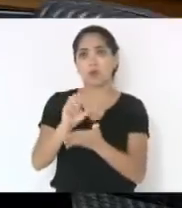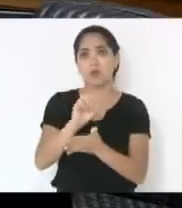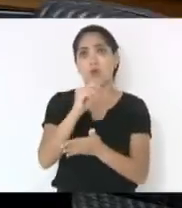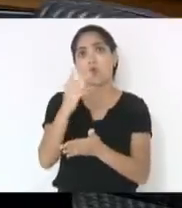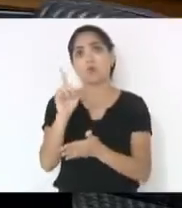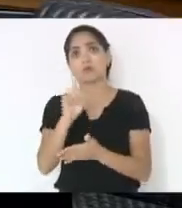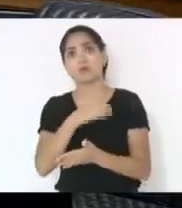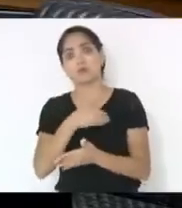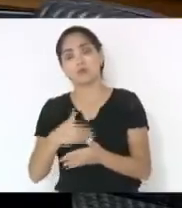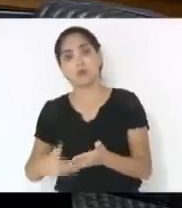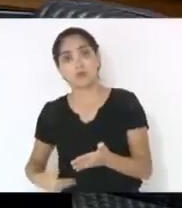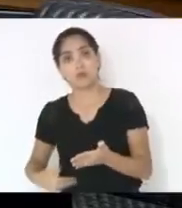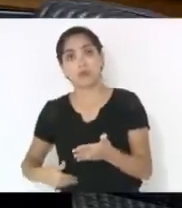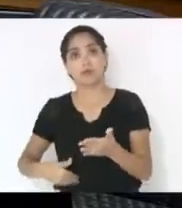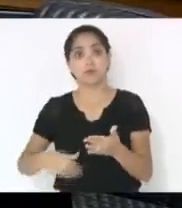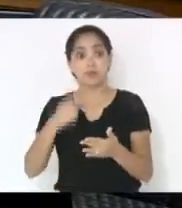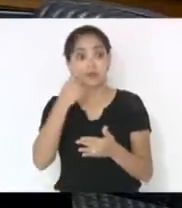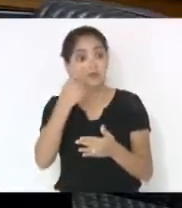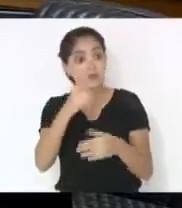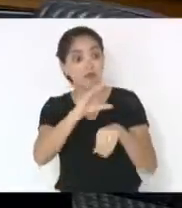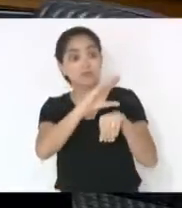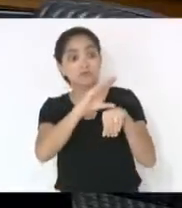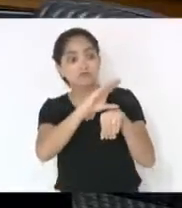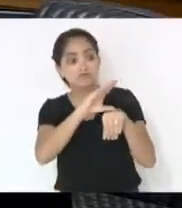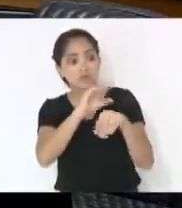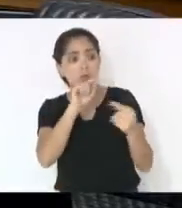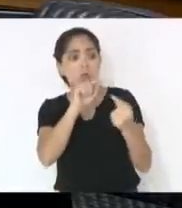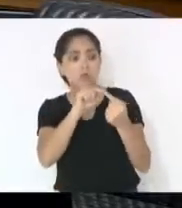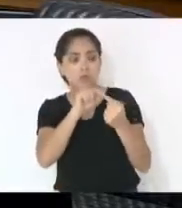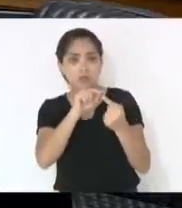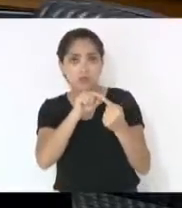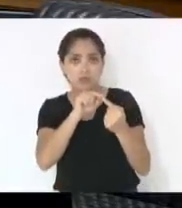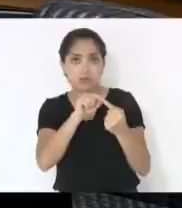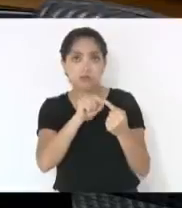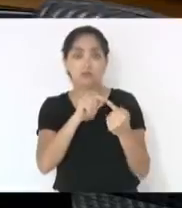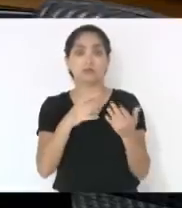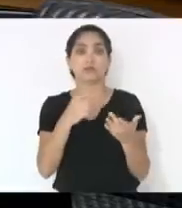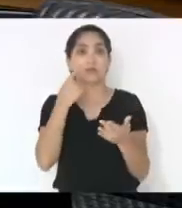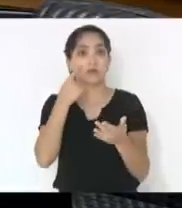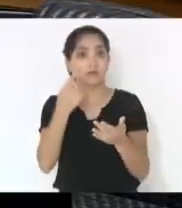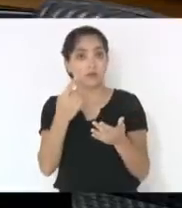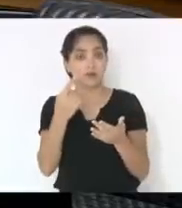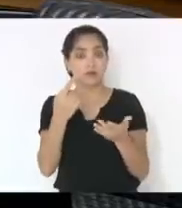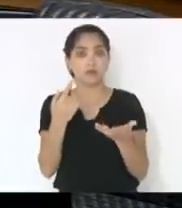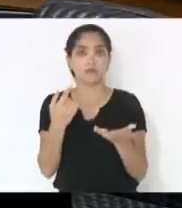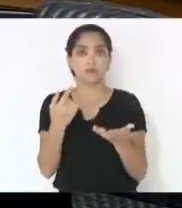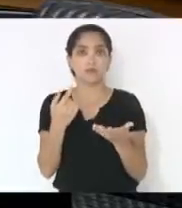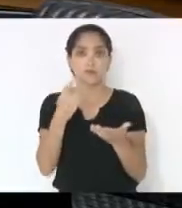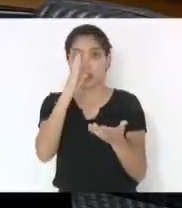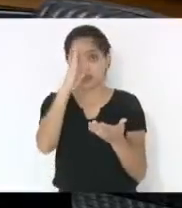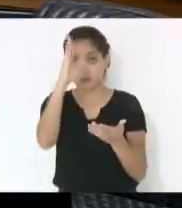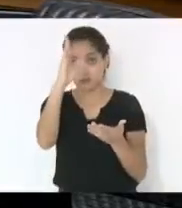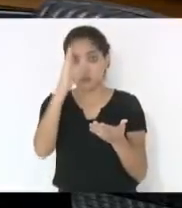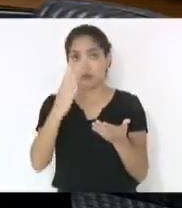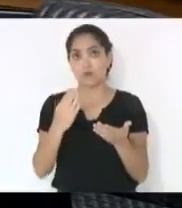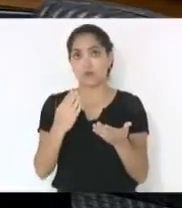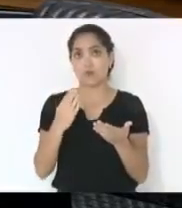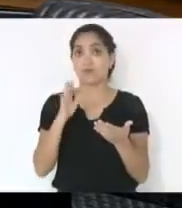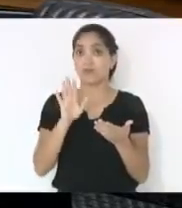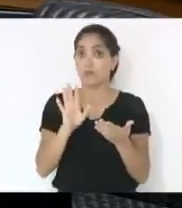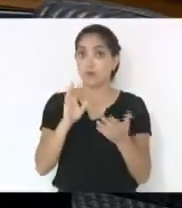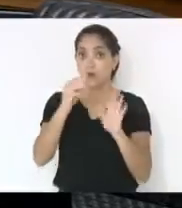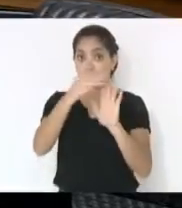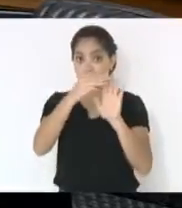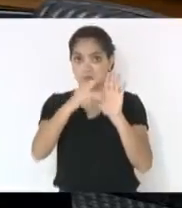Constituição, com o livrinho, como dizia o general Dutra. E essas medidas provisórias não obedecem o